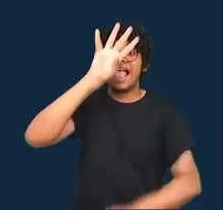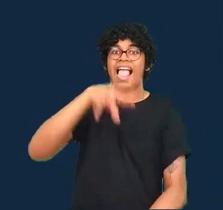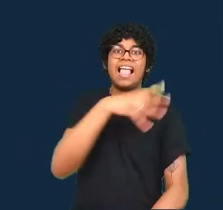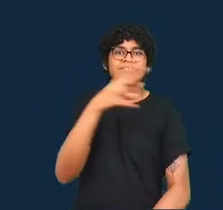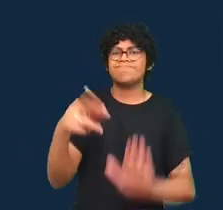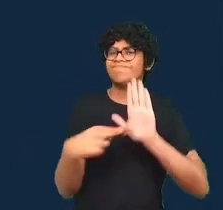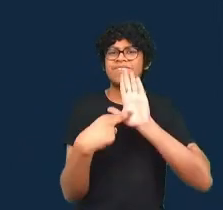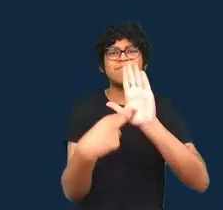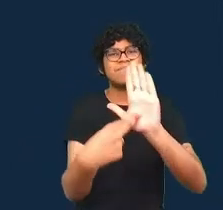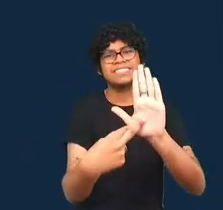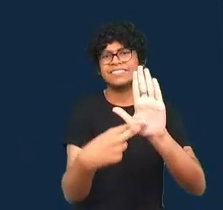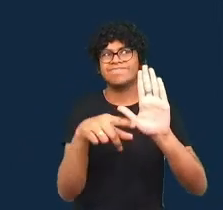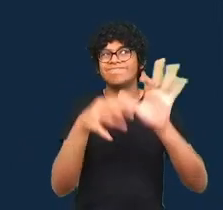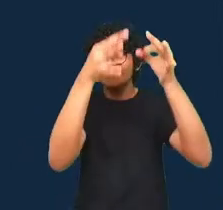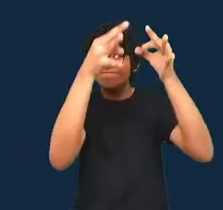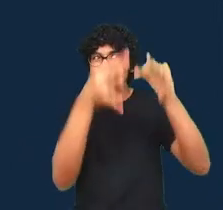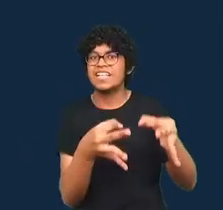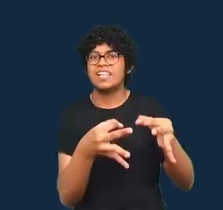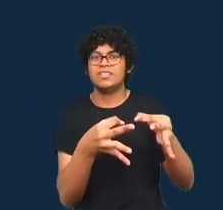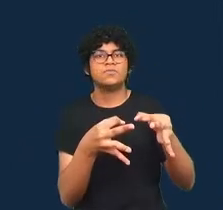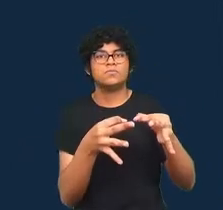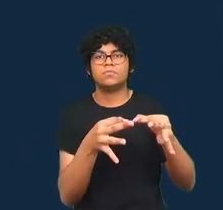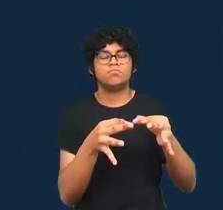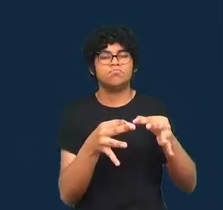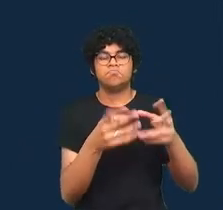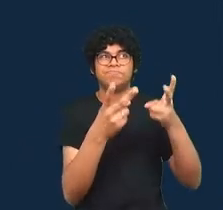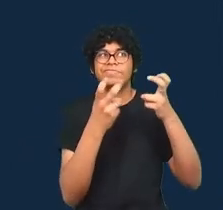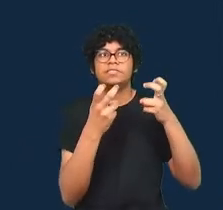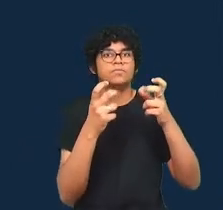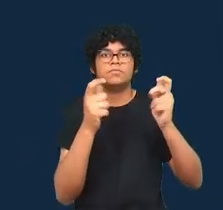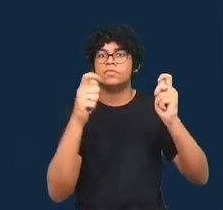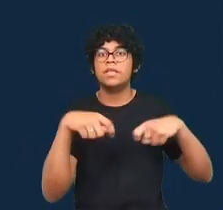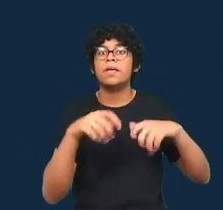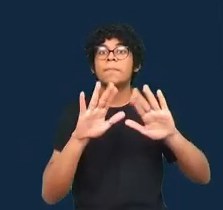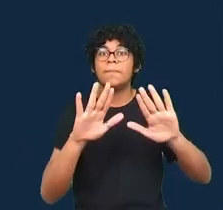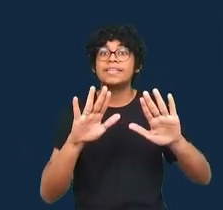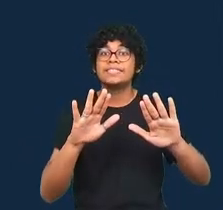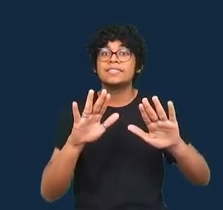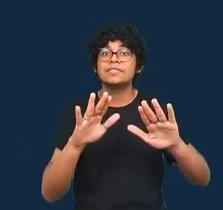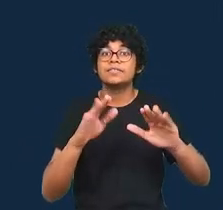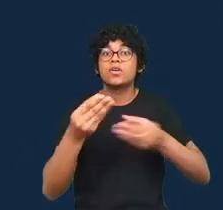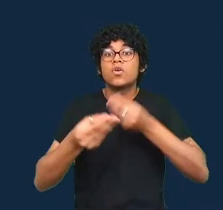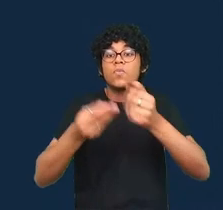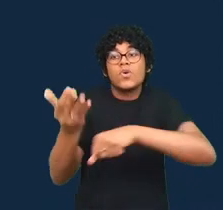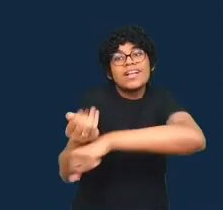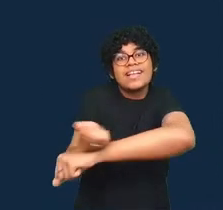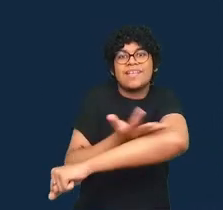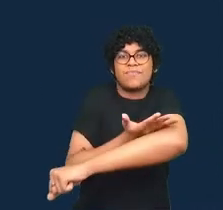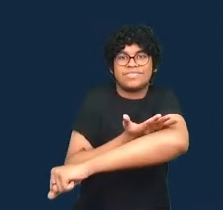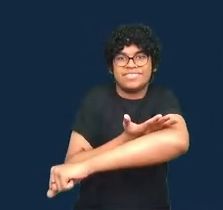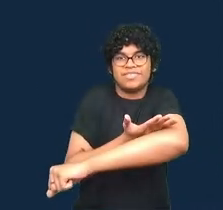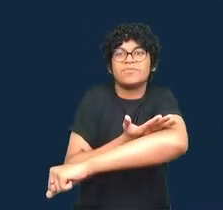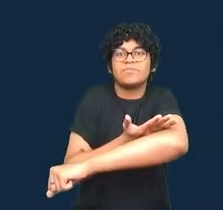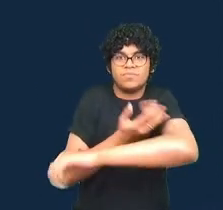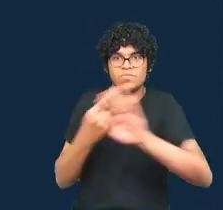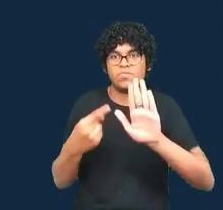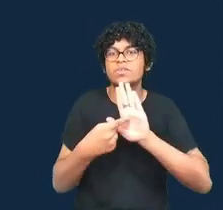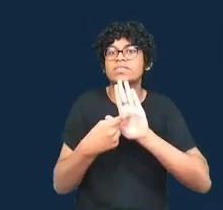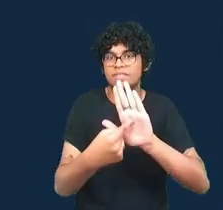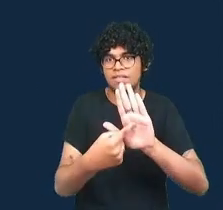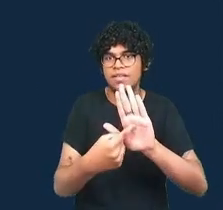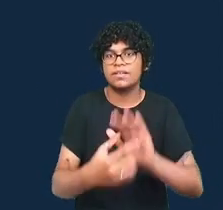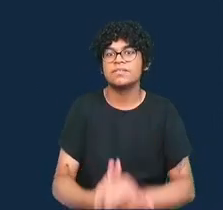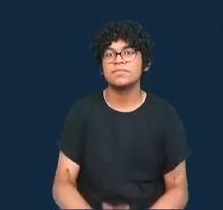interpretações que queremos e sim reações emocionais por exemplo para jornalista os jornalistas na